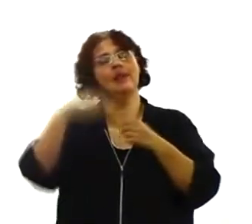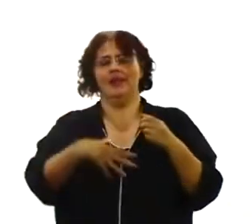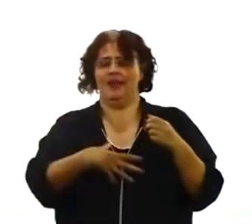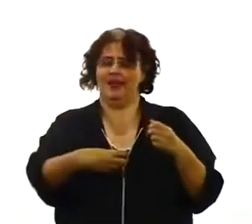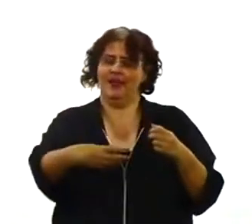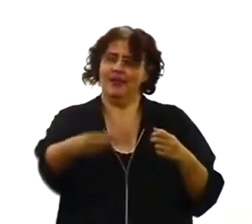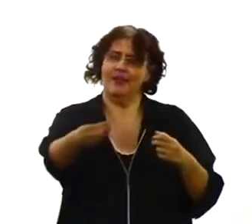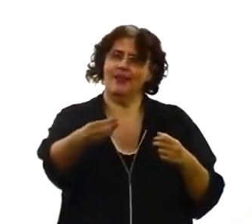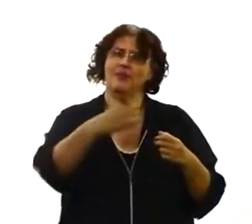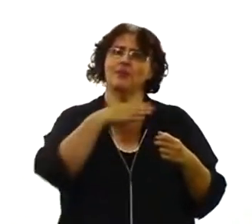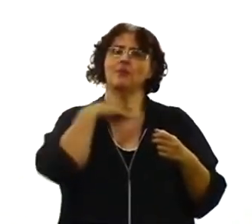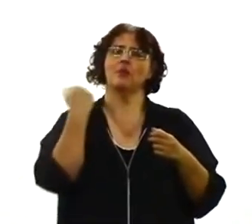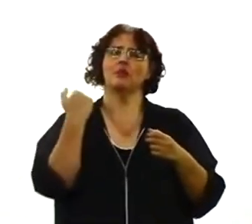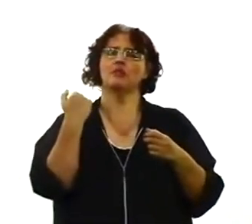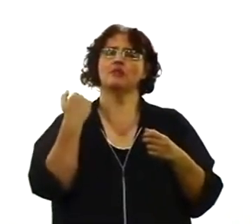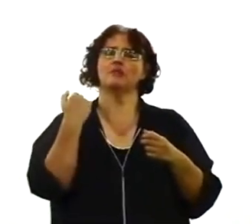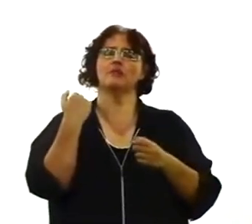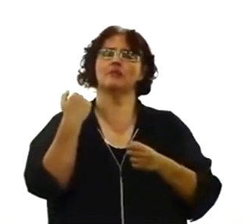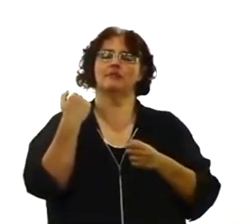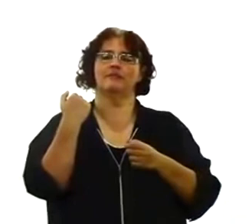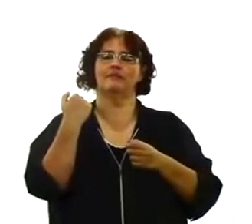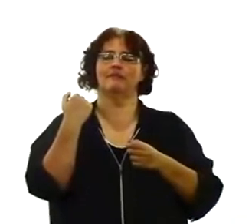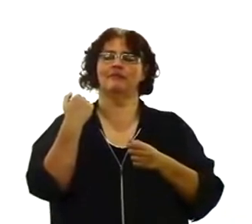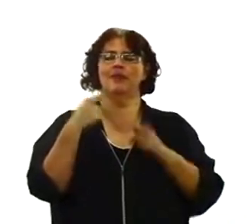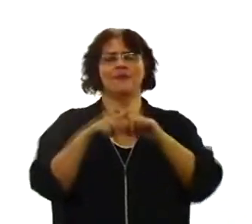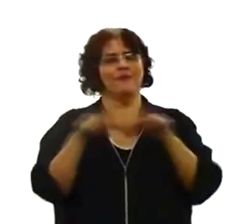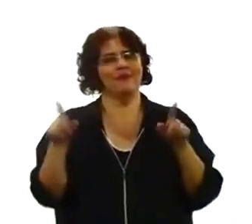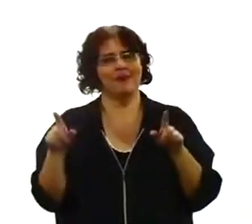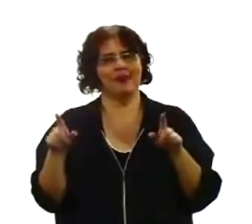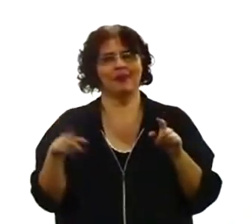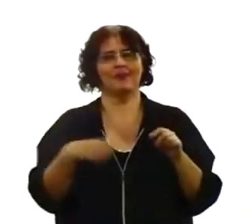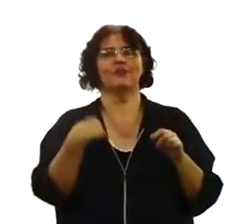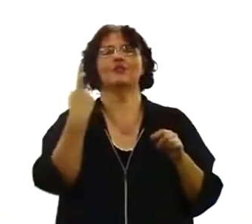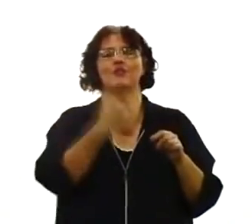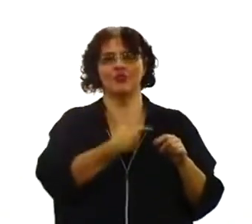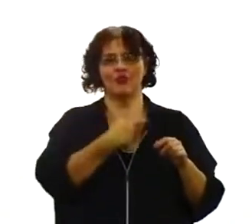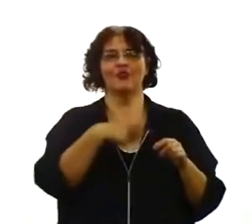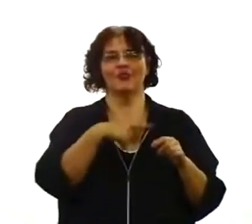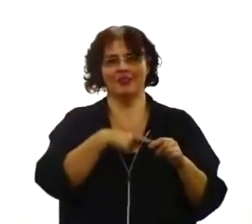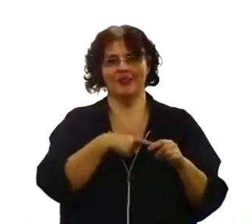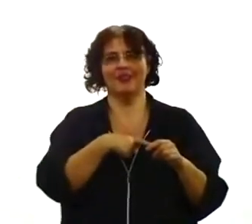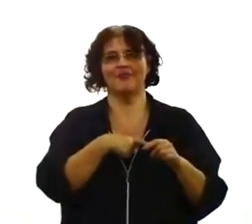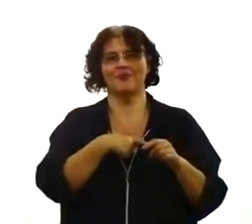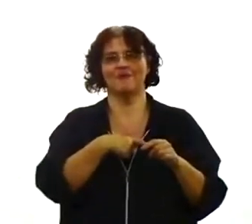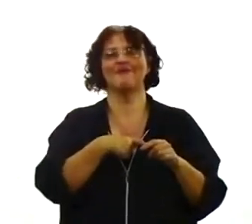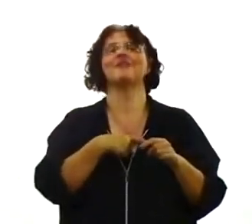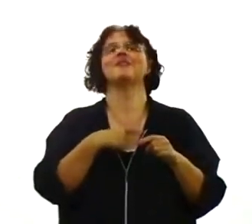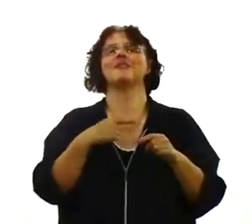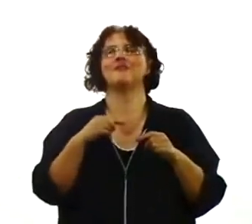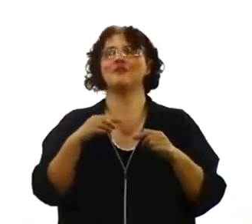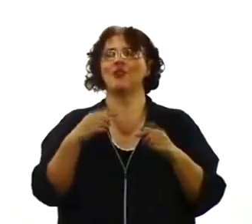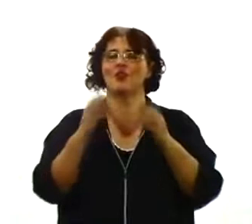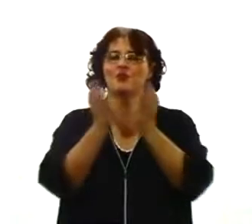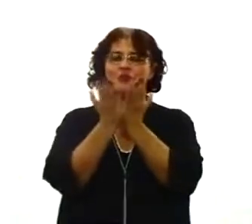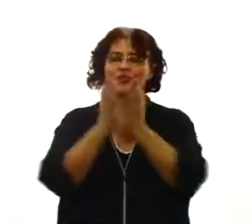usufruir. Nós vamos usufruir a vida. Nós vamos usufruir a solidariedade da vida. E